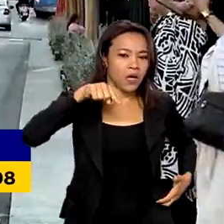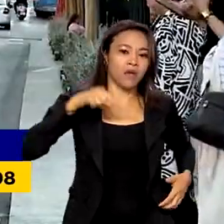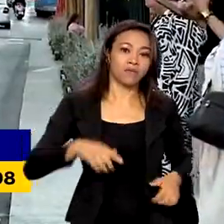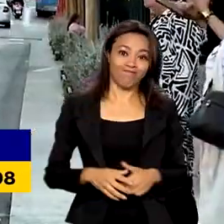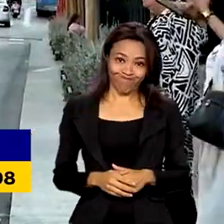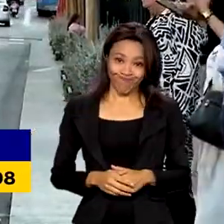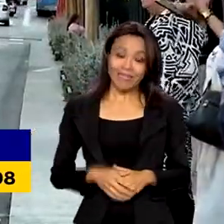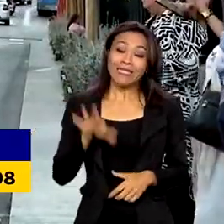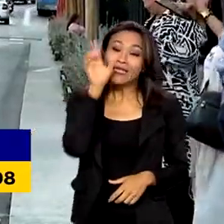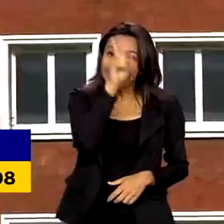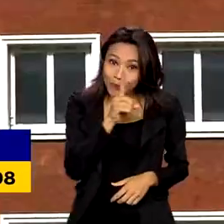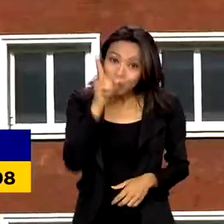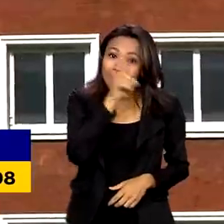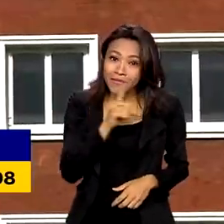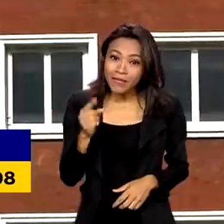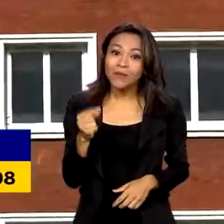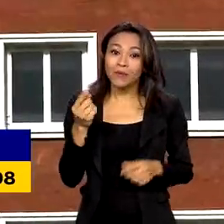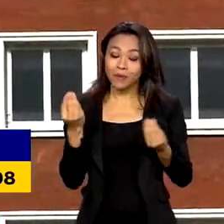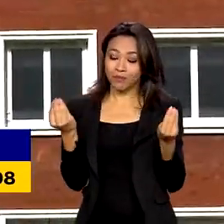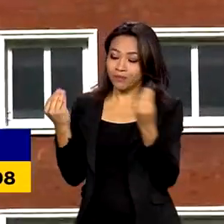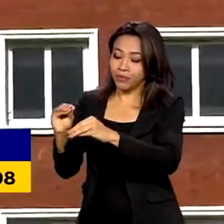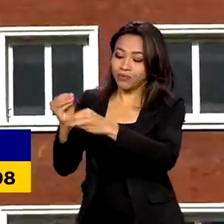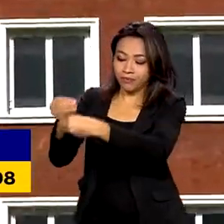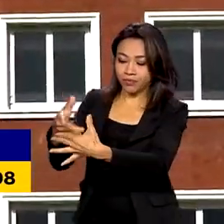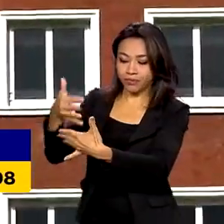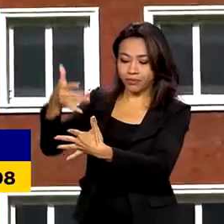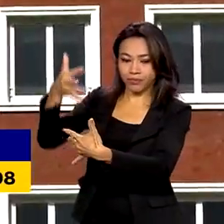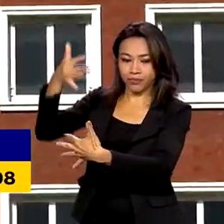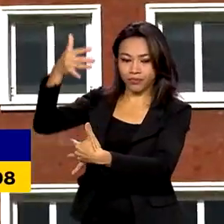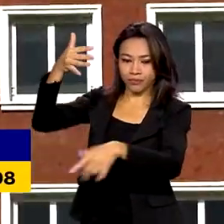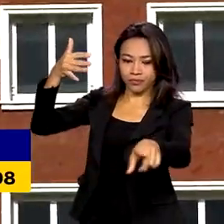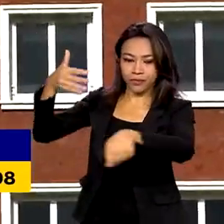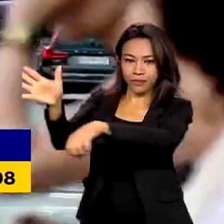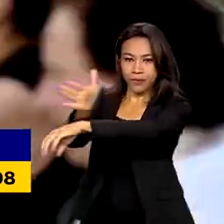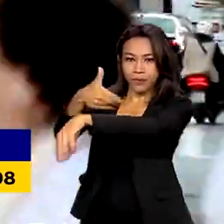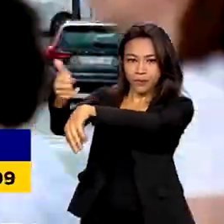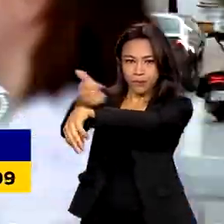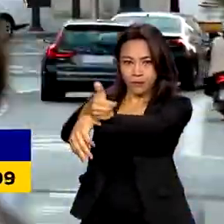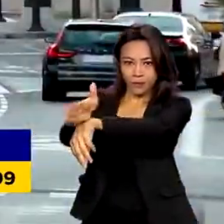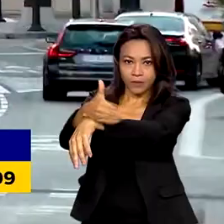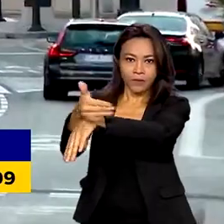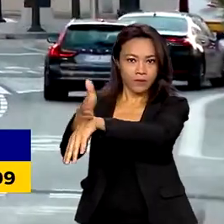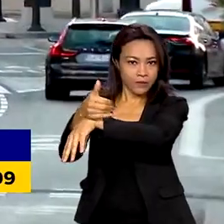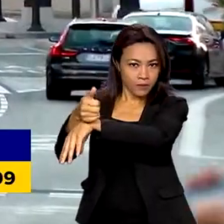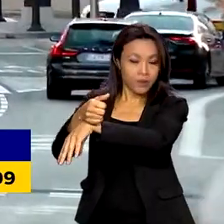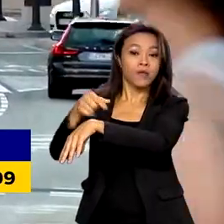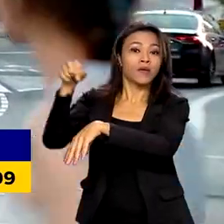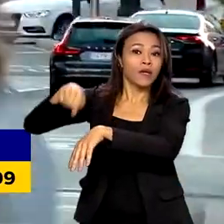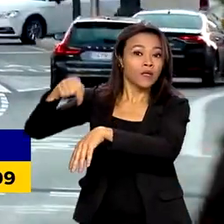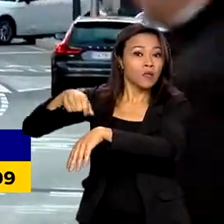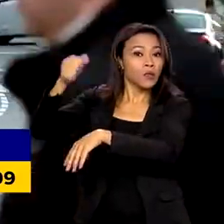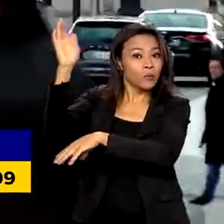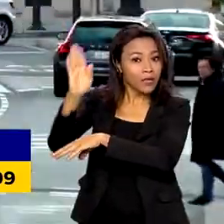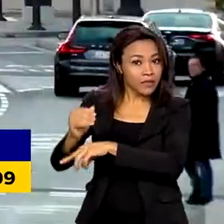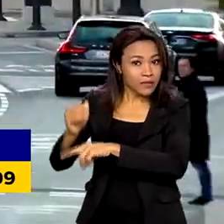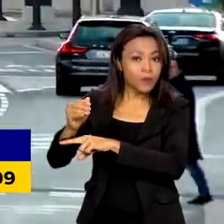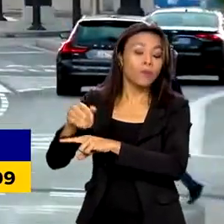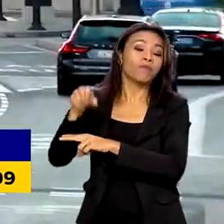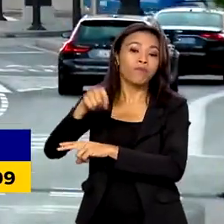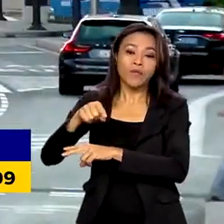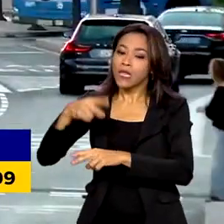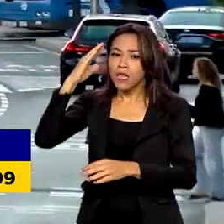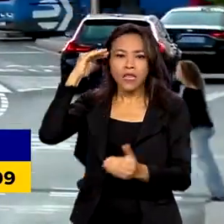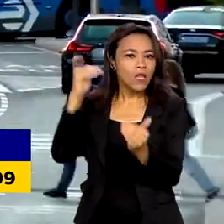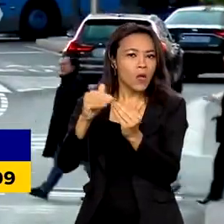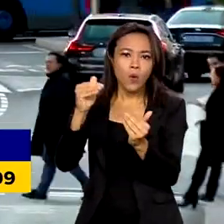domingo, o perfil oficial no Twitter da Embaixada Espanhola no Brasil condenou com veemência as manifestações e